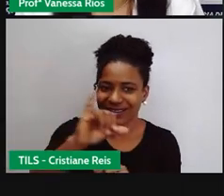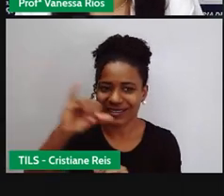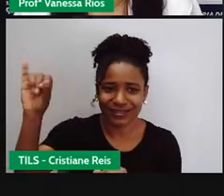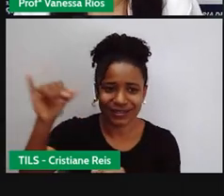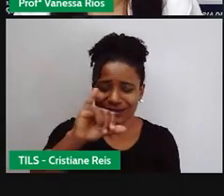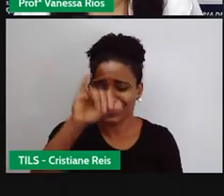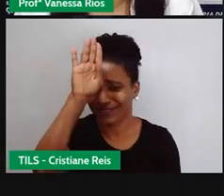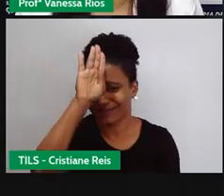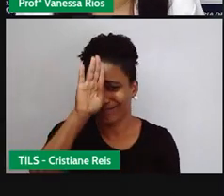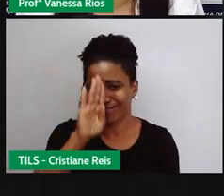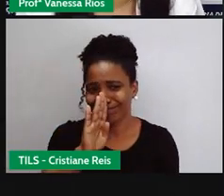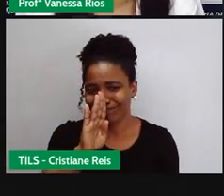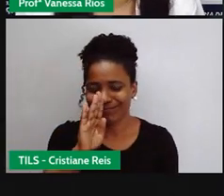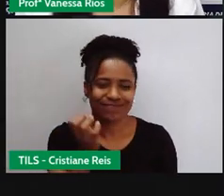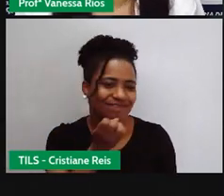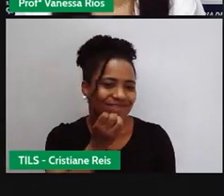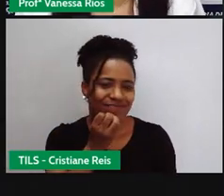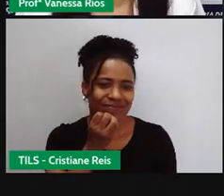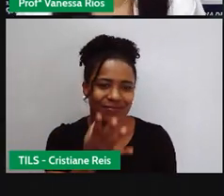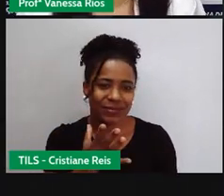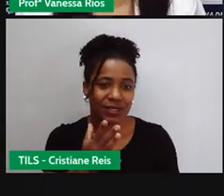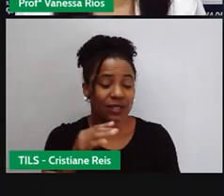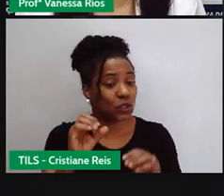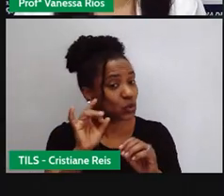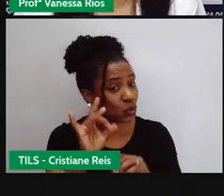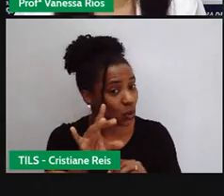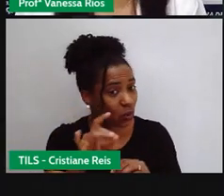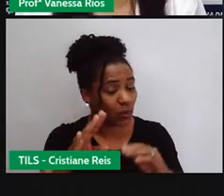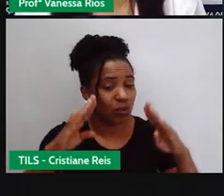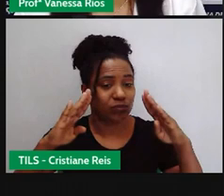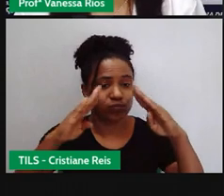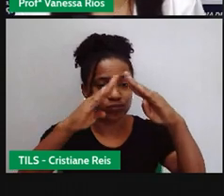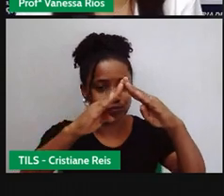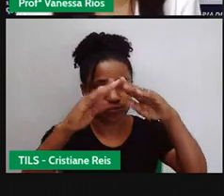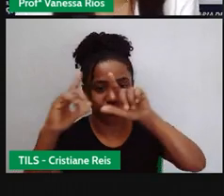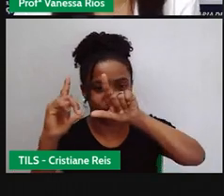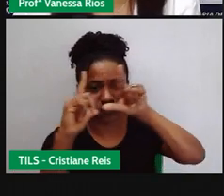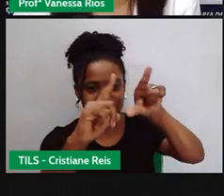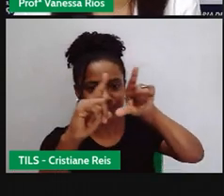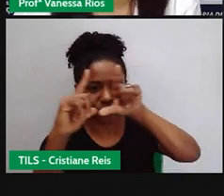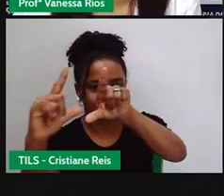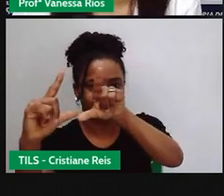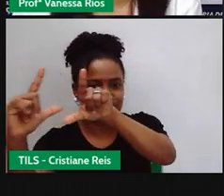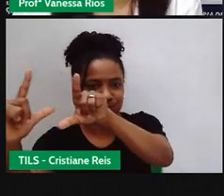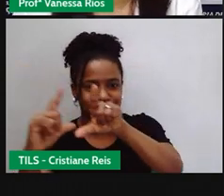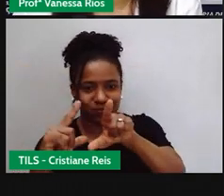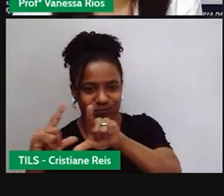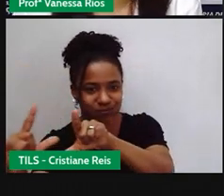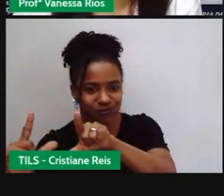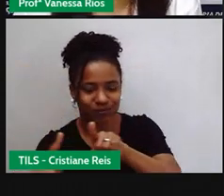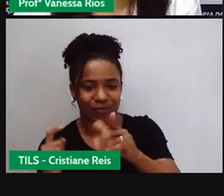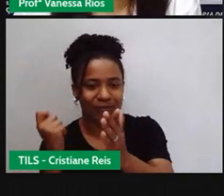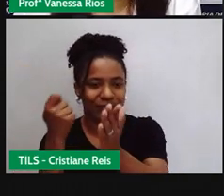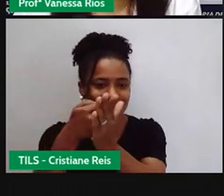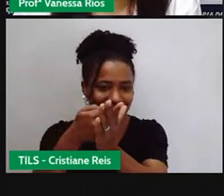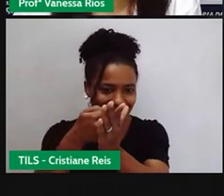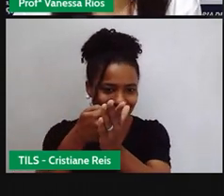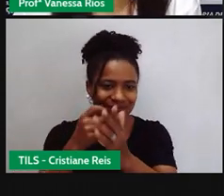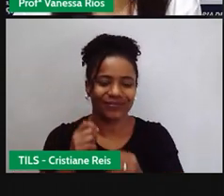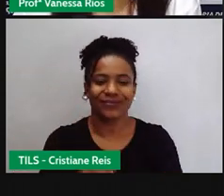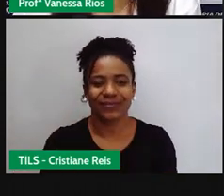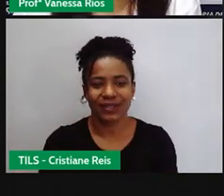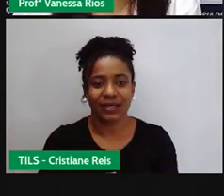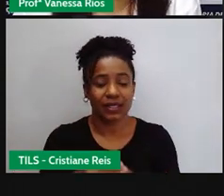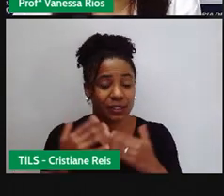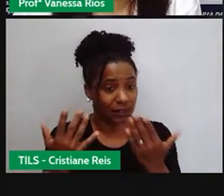nada, o custo vai estar relacionado à instalação dessas placas no telhado. Então, com a instalação de sistemas